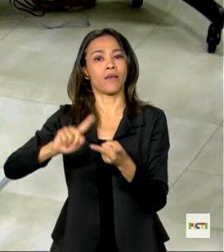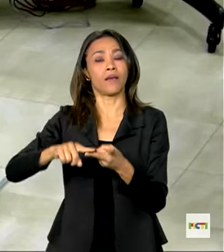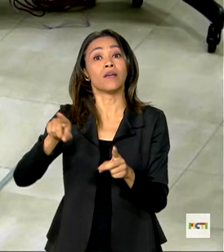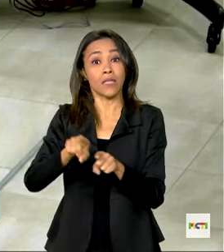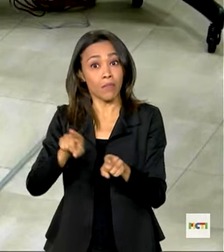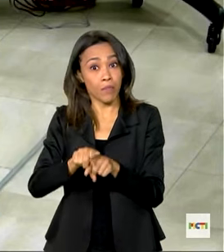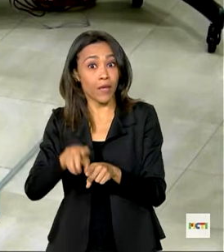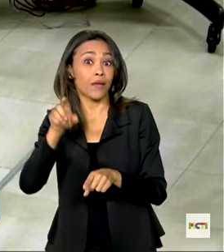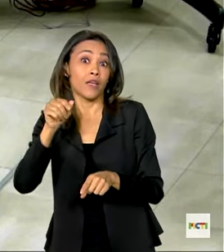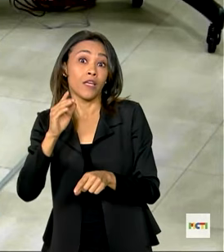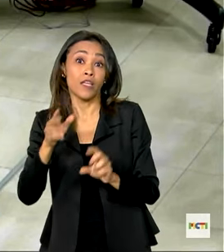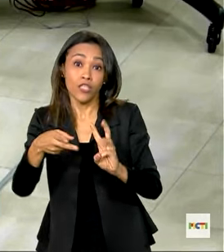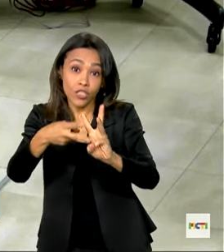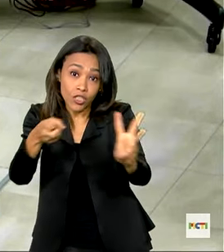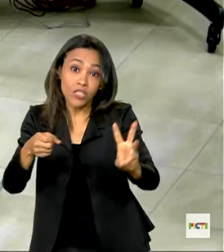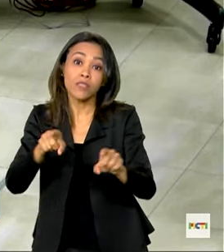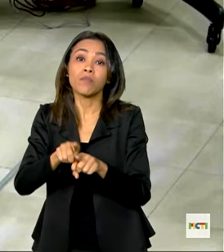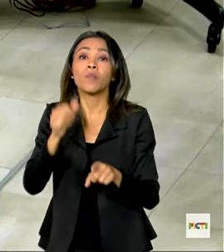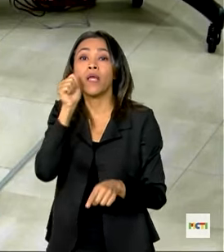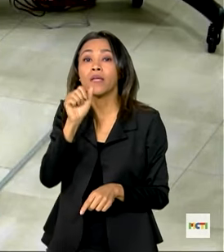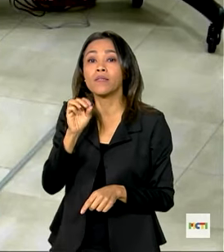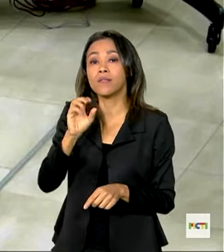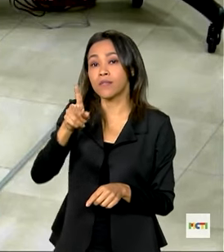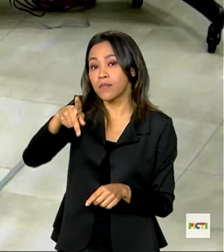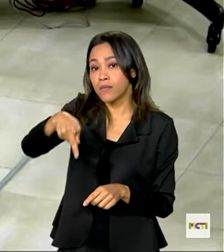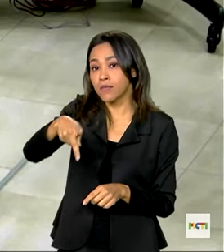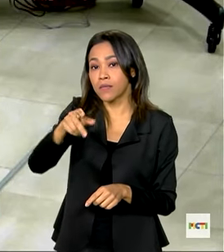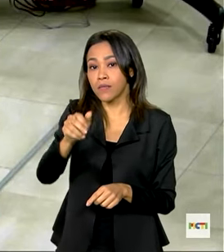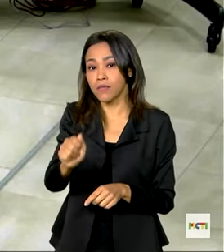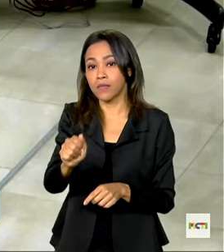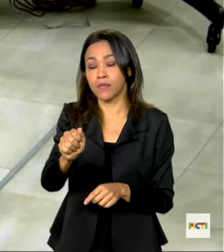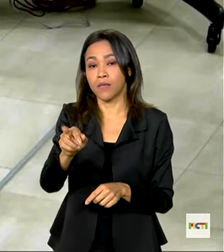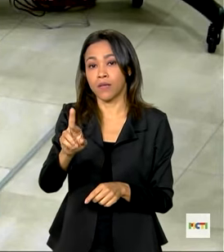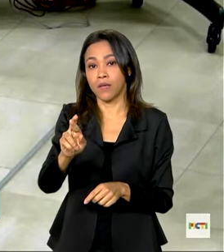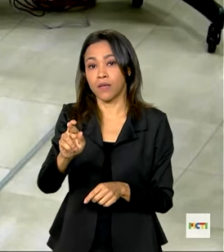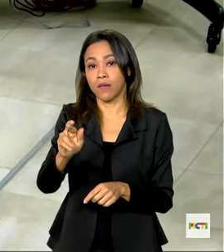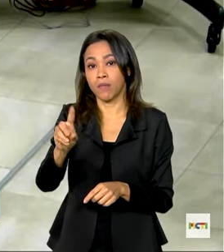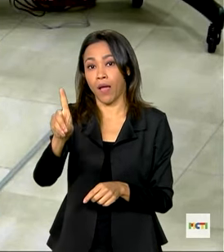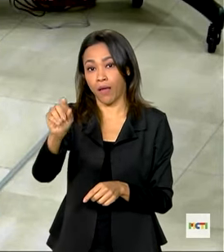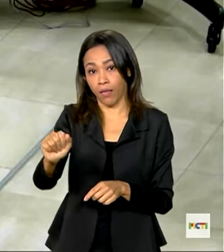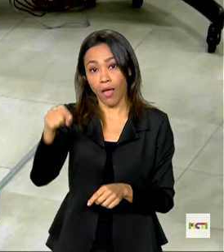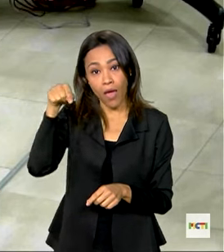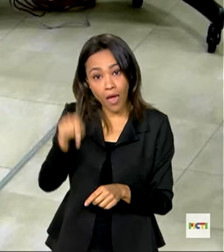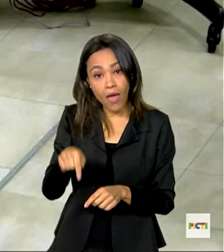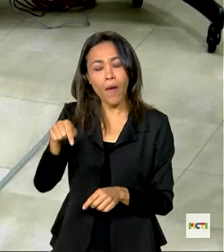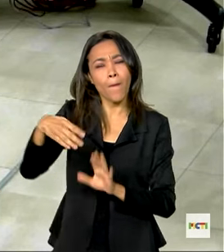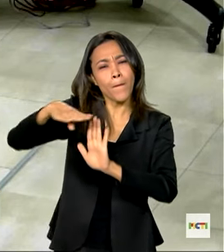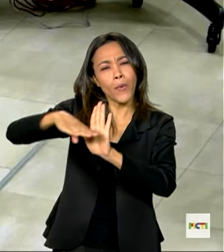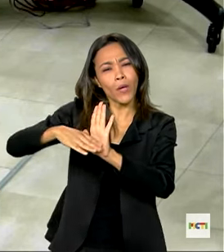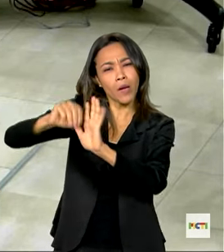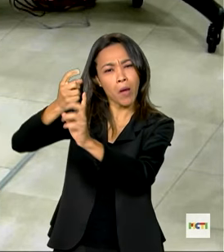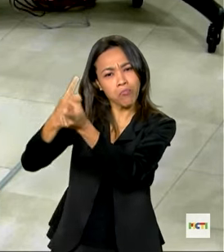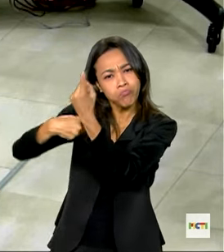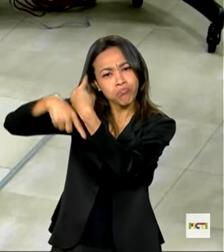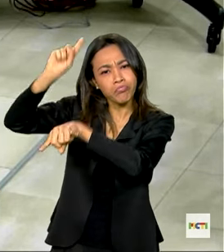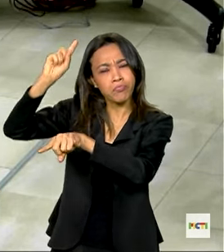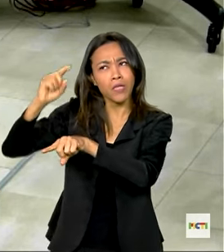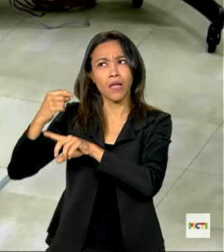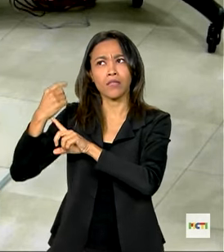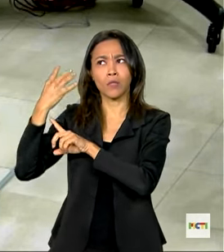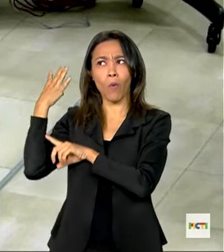estar incluídas no nosso sistema de inovação. Esse é um programa exitoso, nas quatro edições anteriores